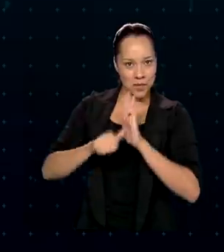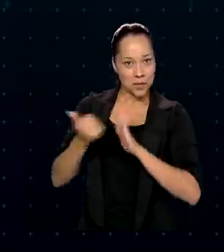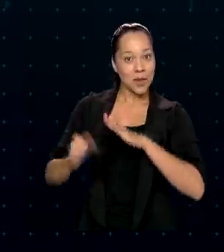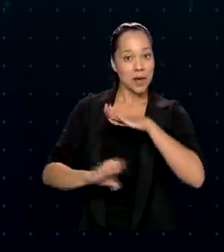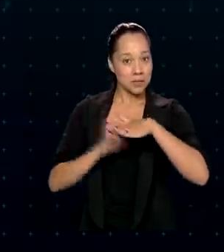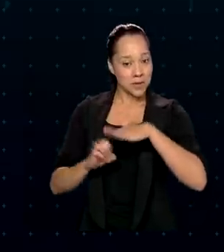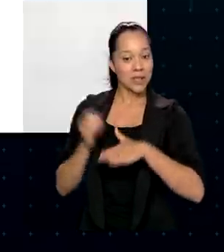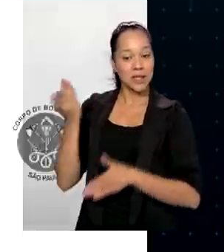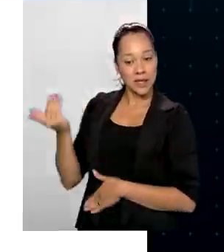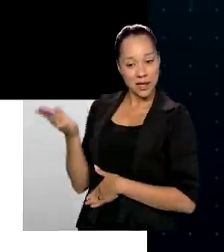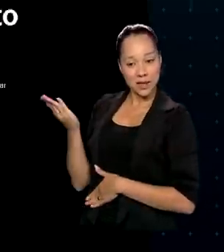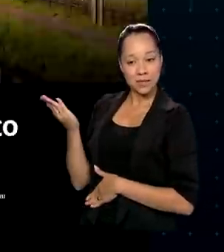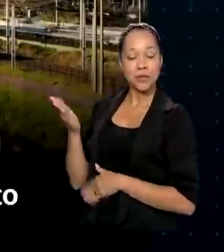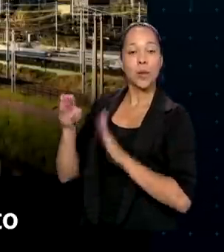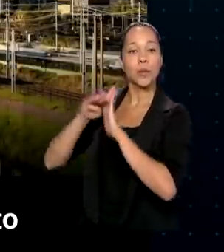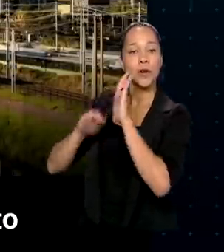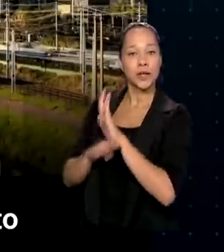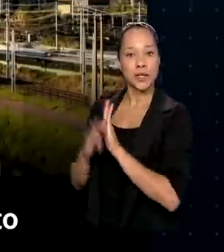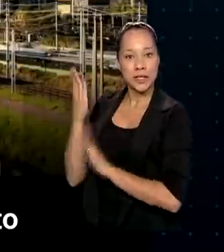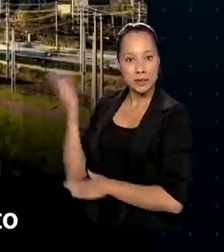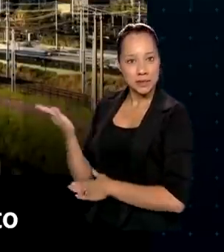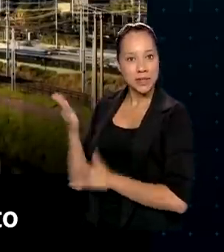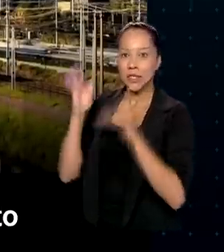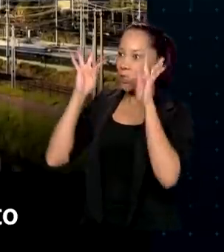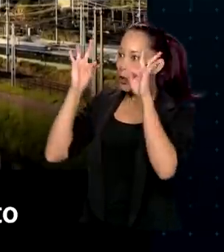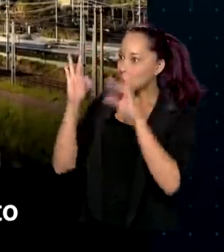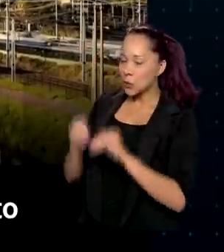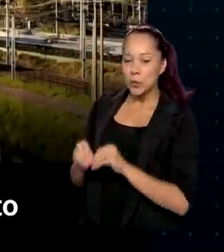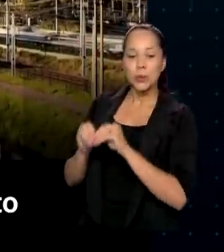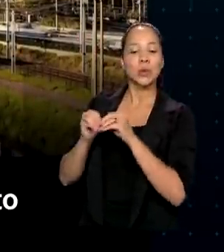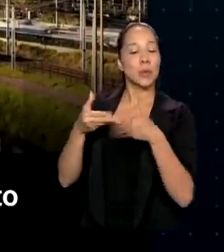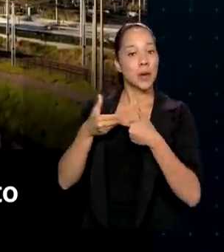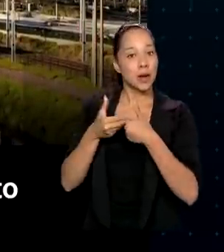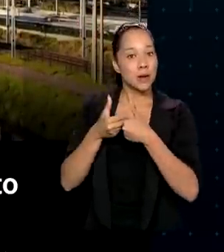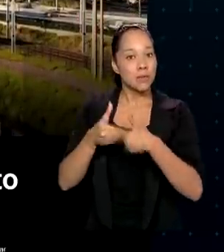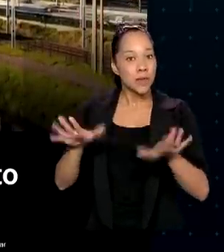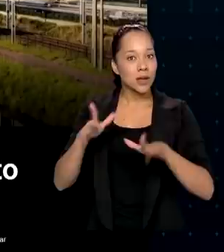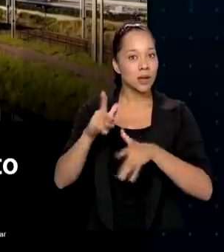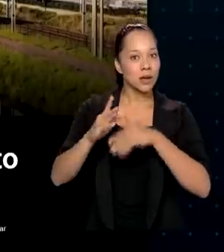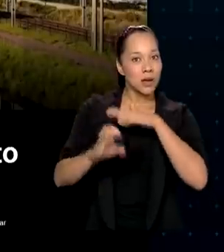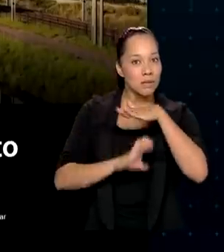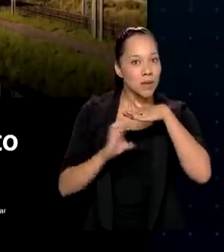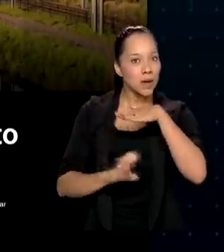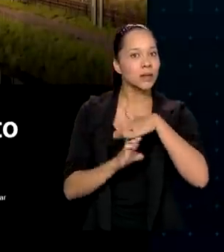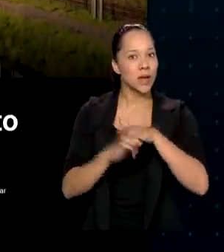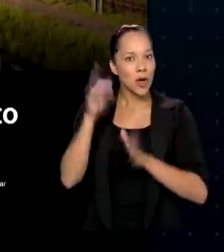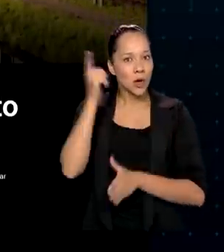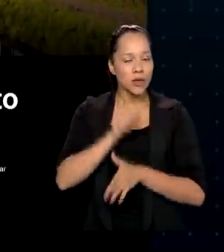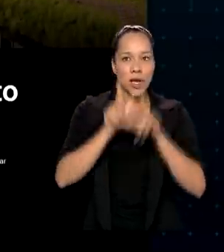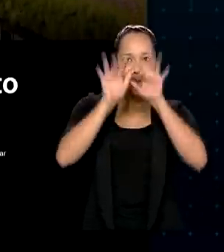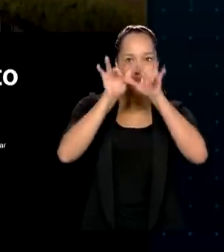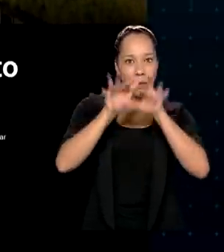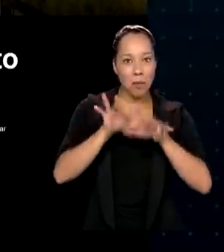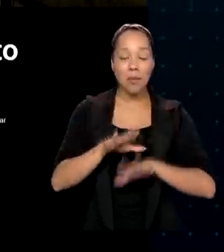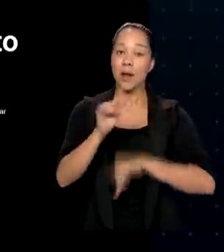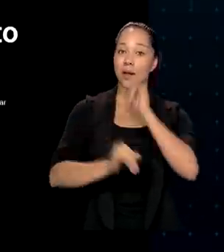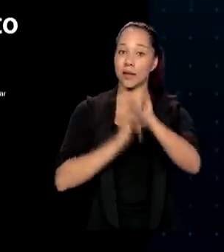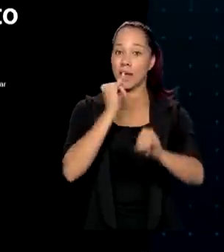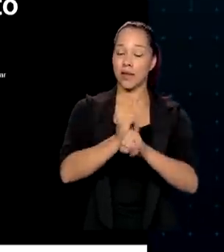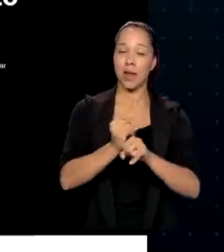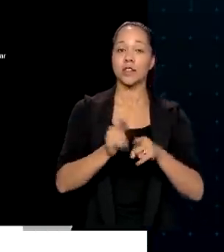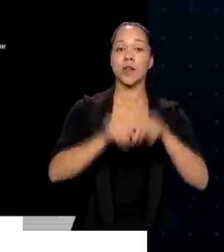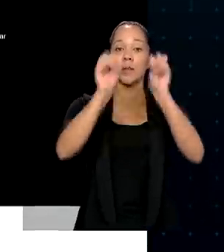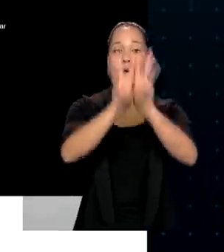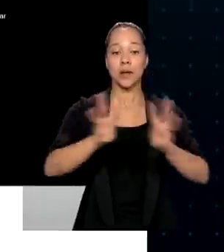programa Balcão Único. Com ele, todo o processo para abrir um negócio pode ser feito pela internet, pelo